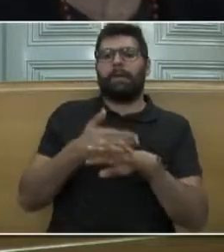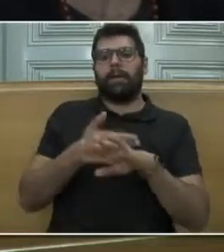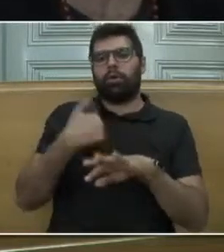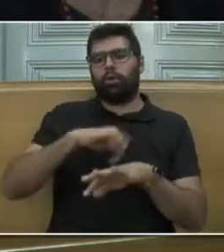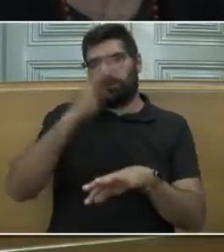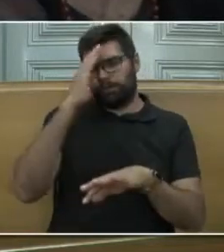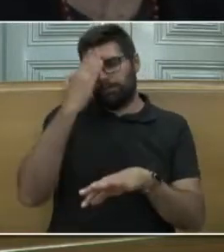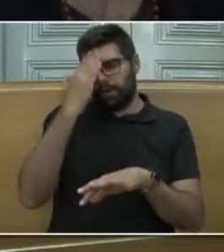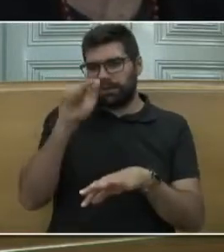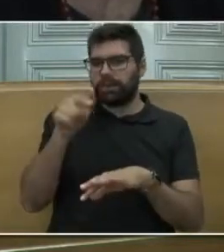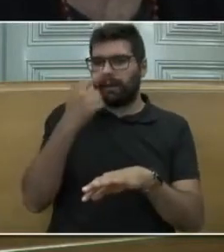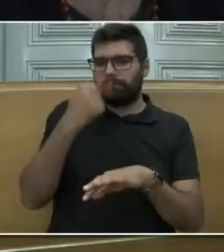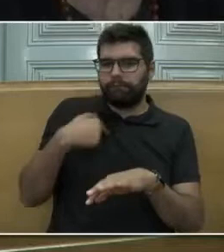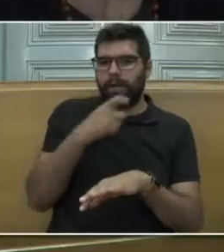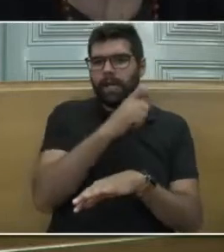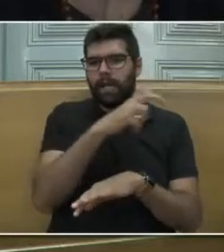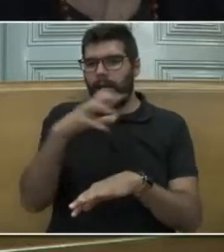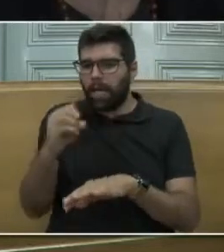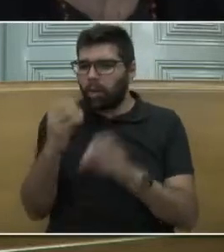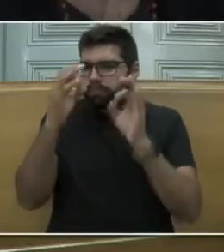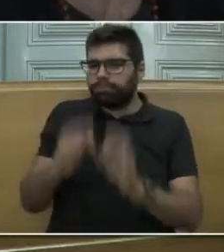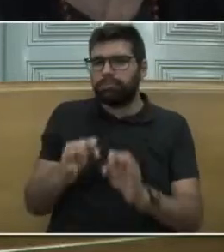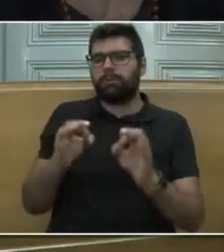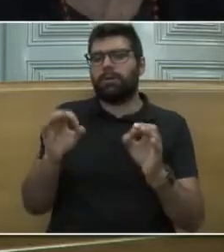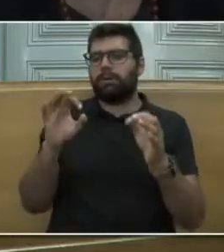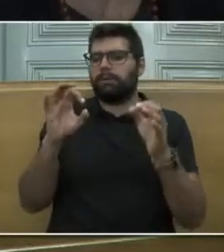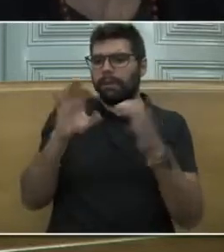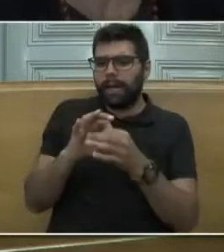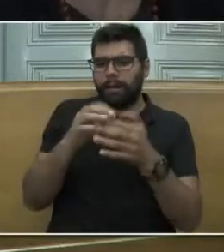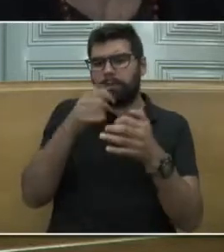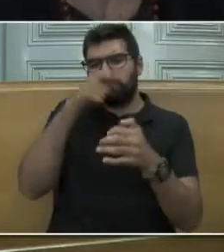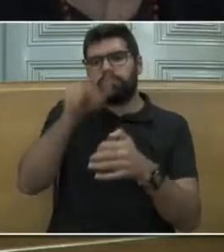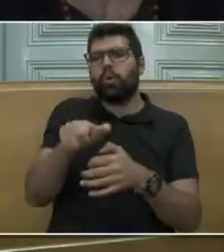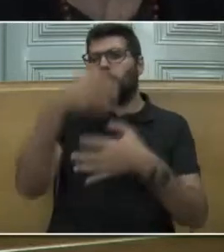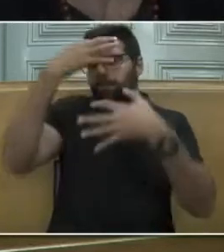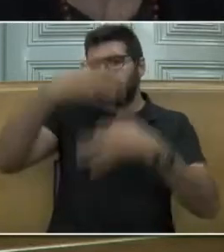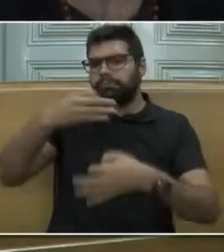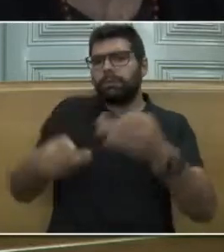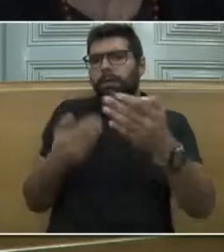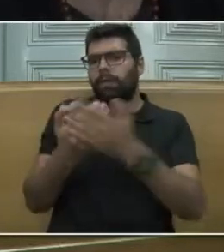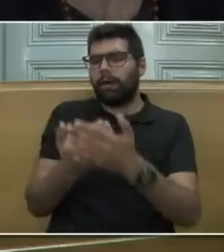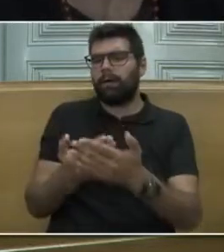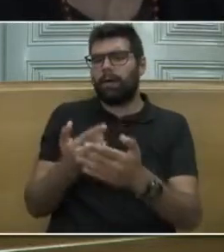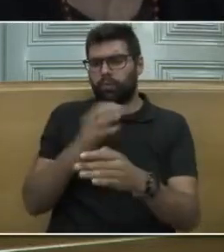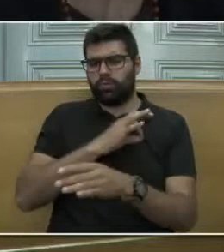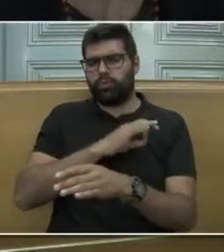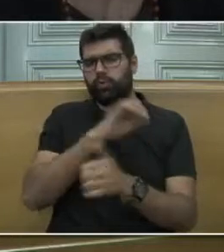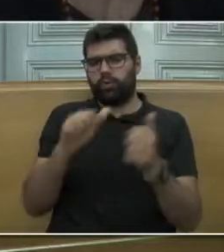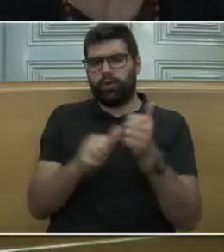erro profundo naquilo que se pretende em termos de dignificação do ser humano que o Sr. Vereador